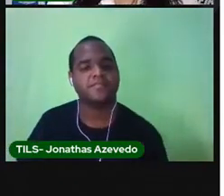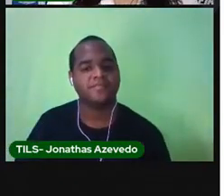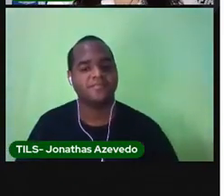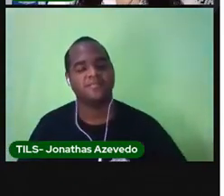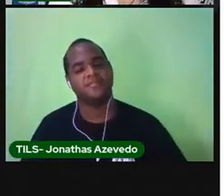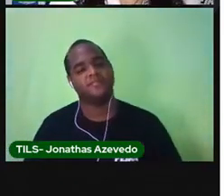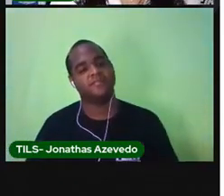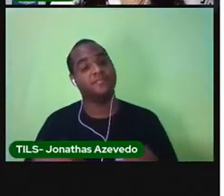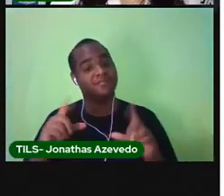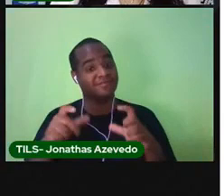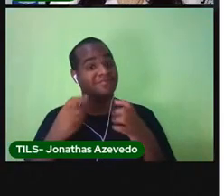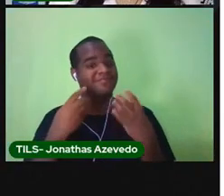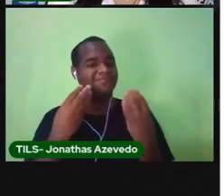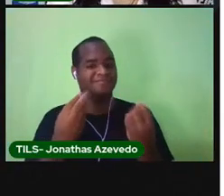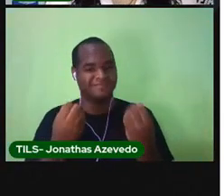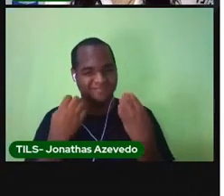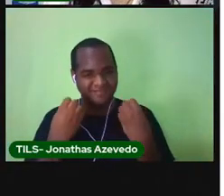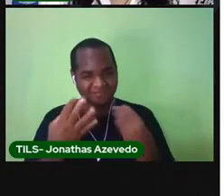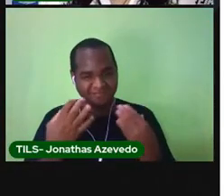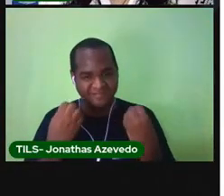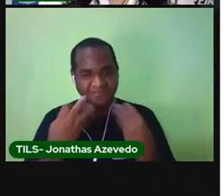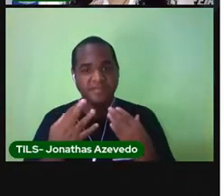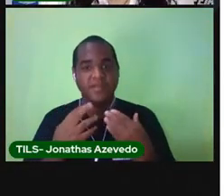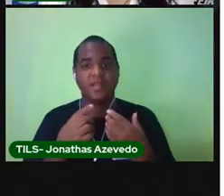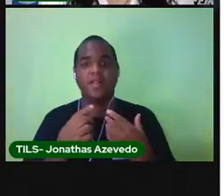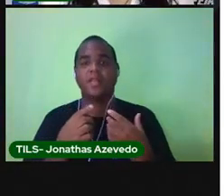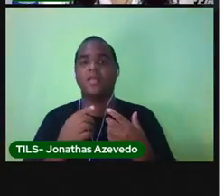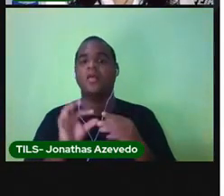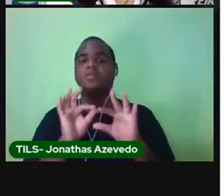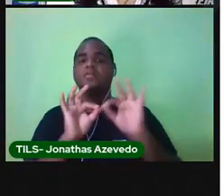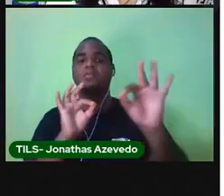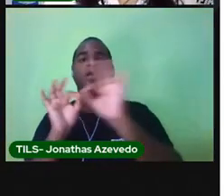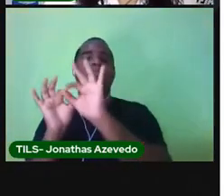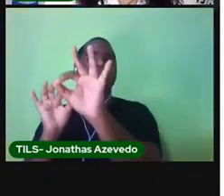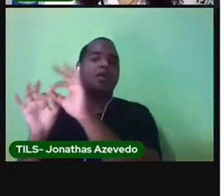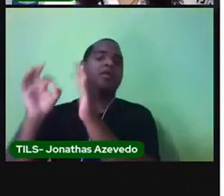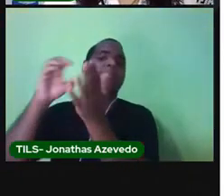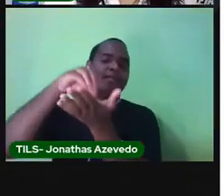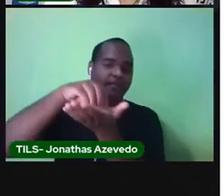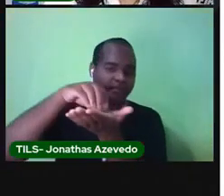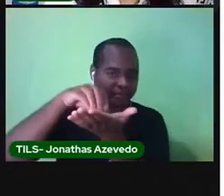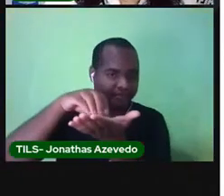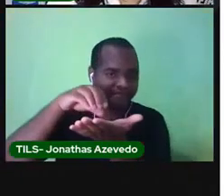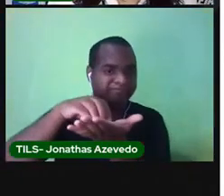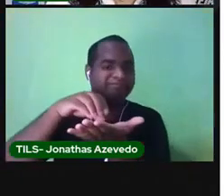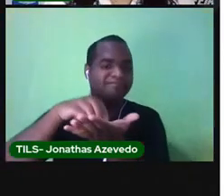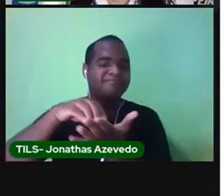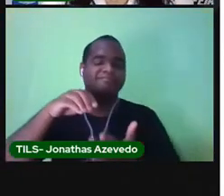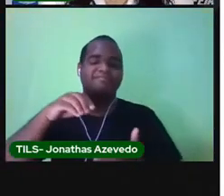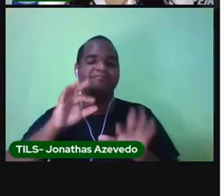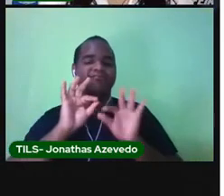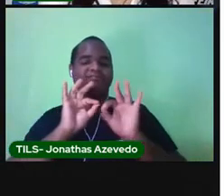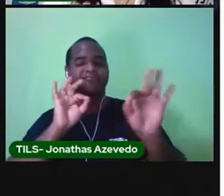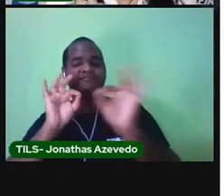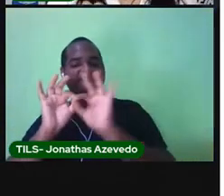Isso, muito bem. Eles são distantes do centro da cidade